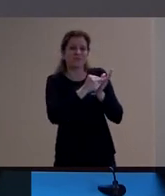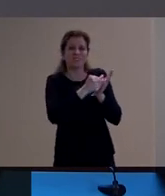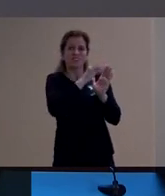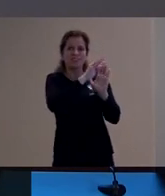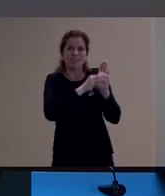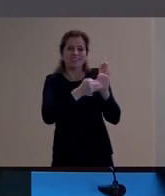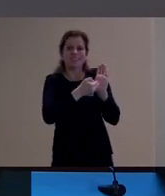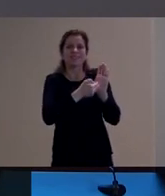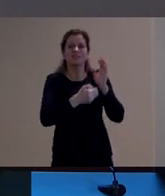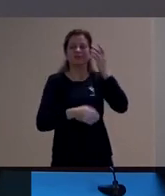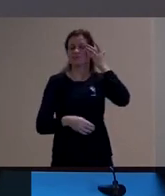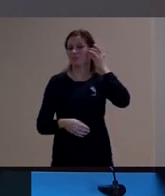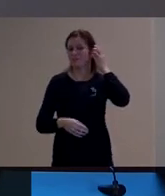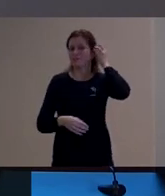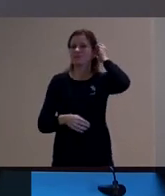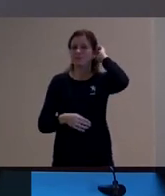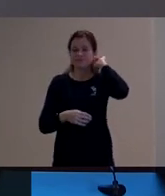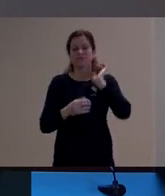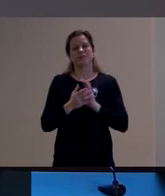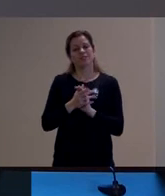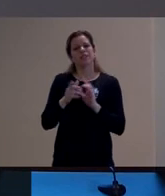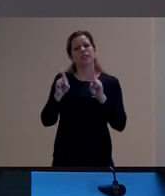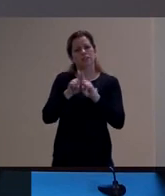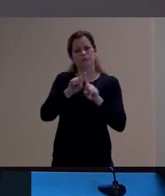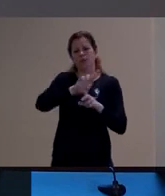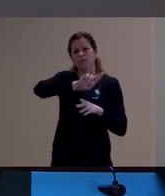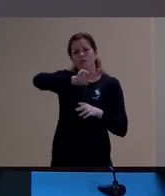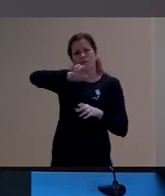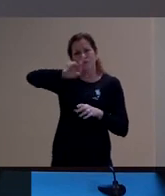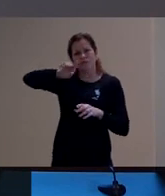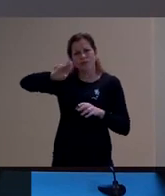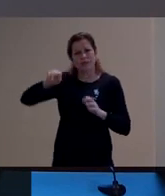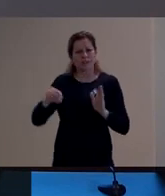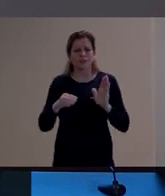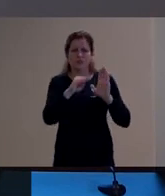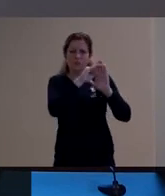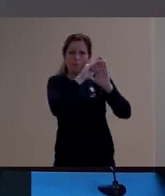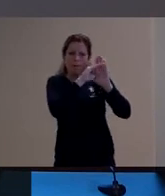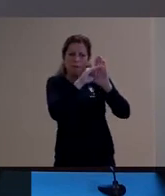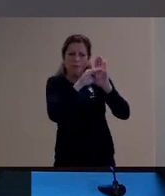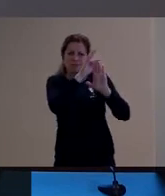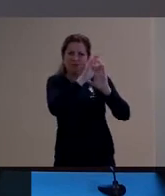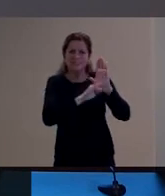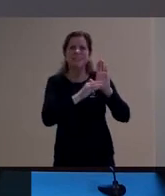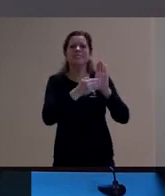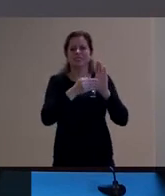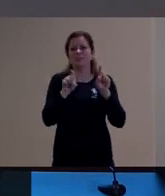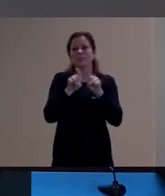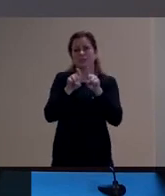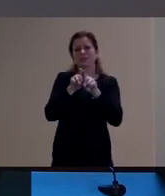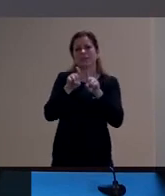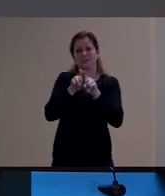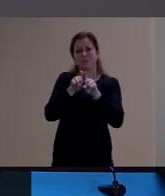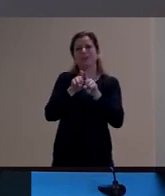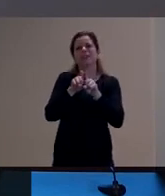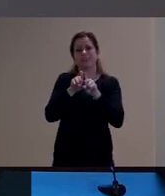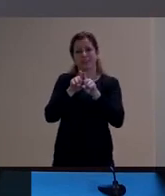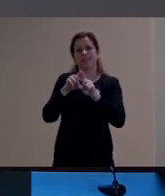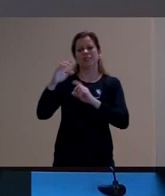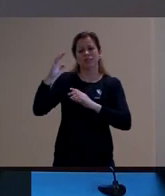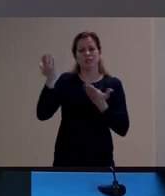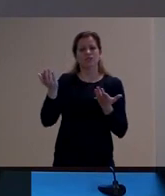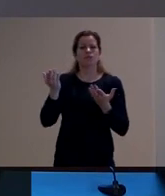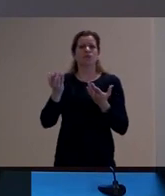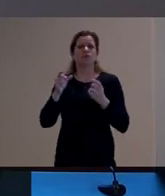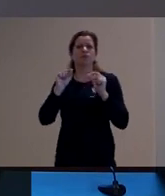diferentes registros com bastante frequência então vários ensaios sobre os brinquedos e